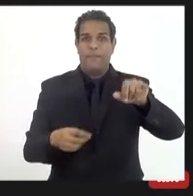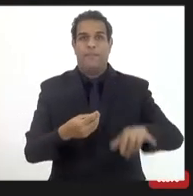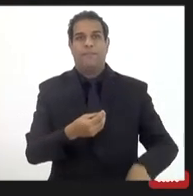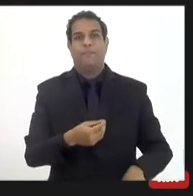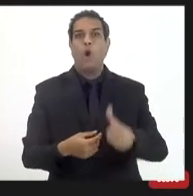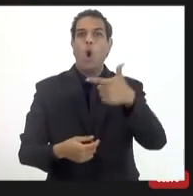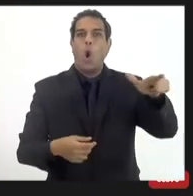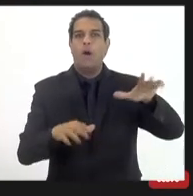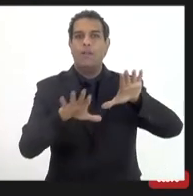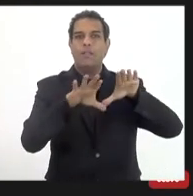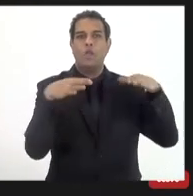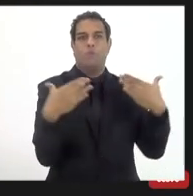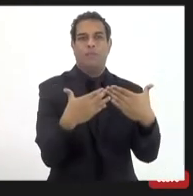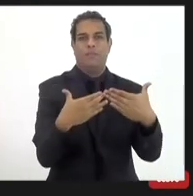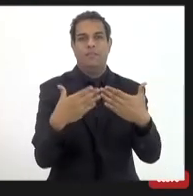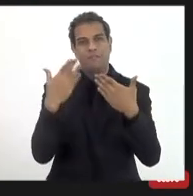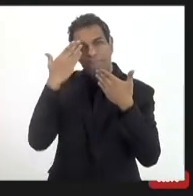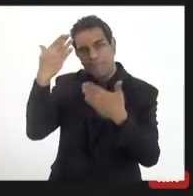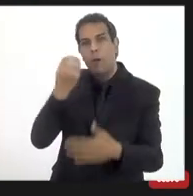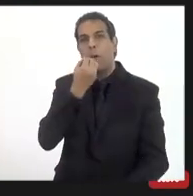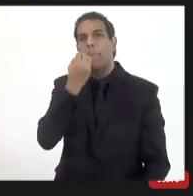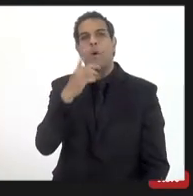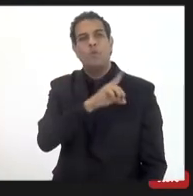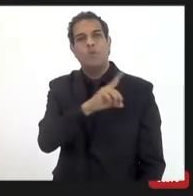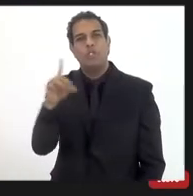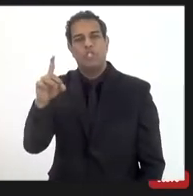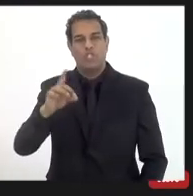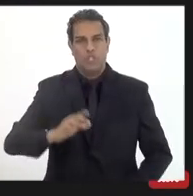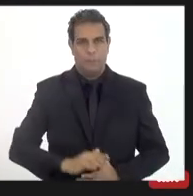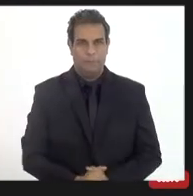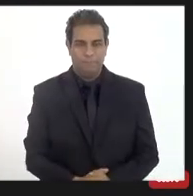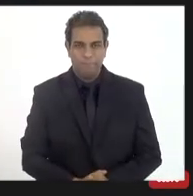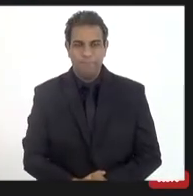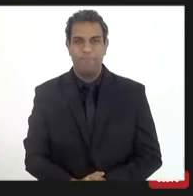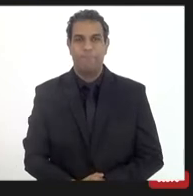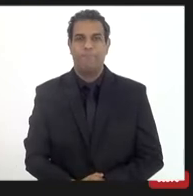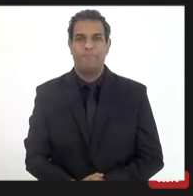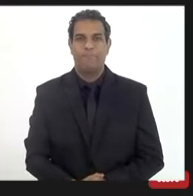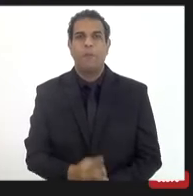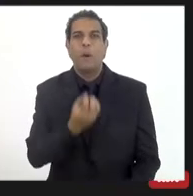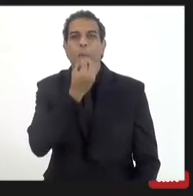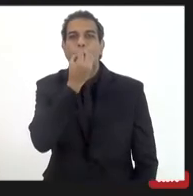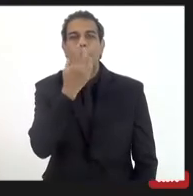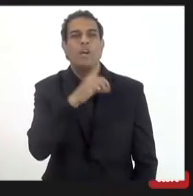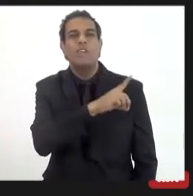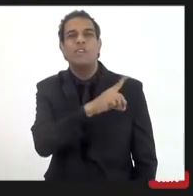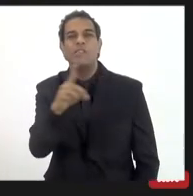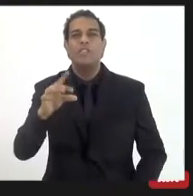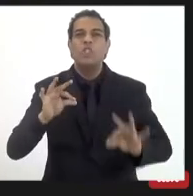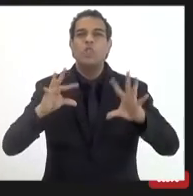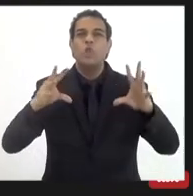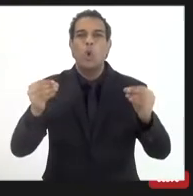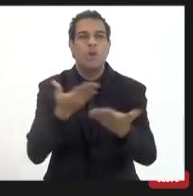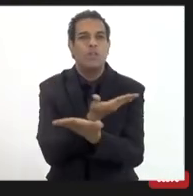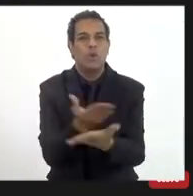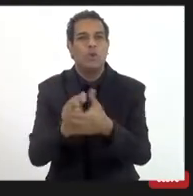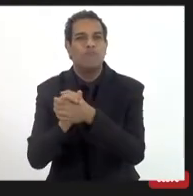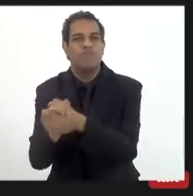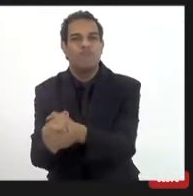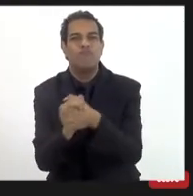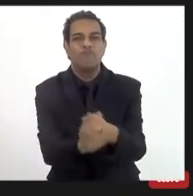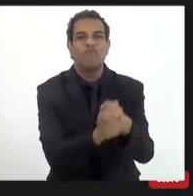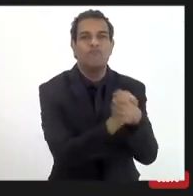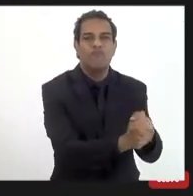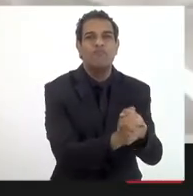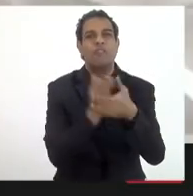Ok. Um abraço, pessoal. Bom dia a todos. Um abraço. Um abraço. Bom dia a todas e todos. Eu quero saudar o nosso presidente